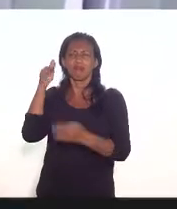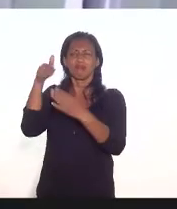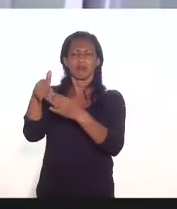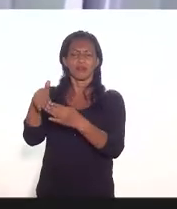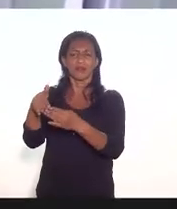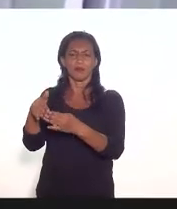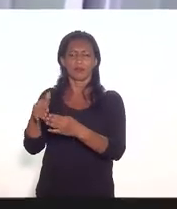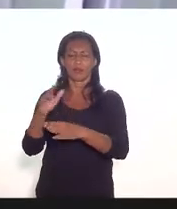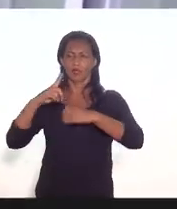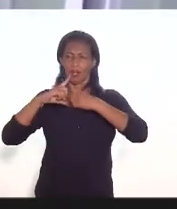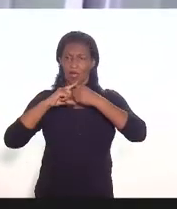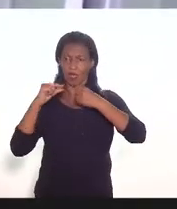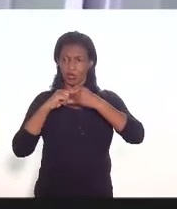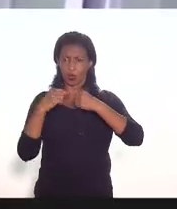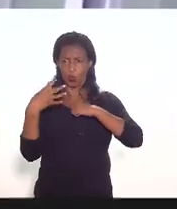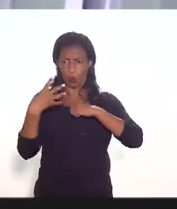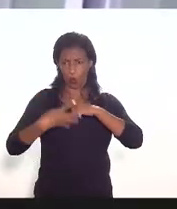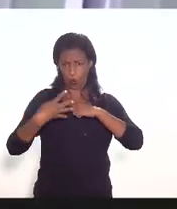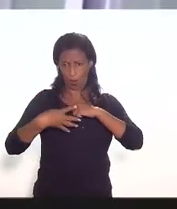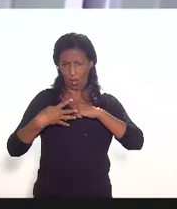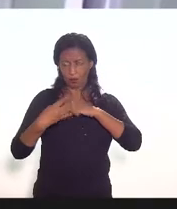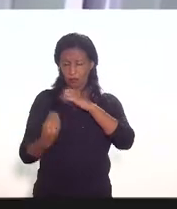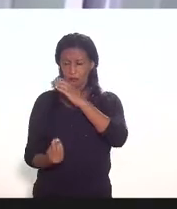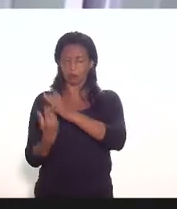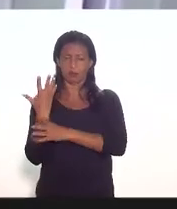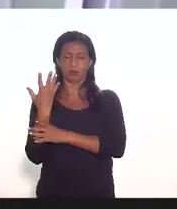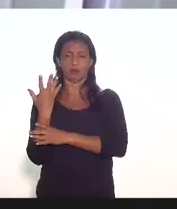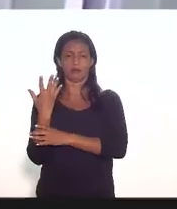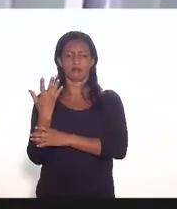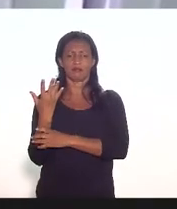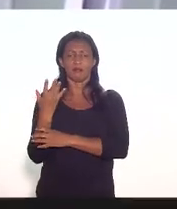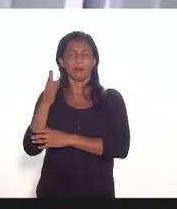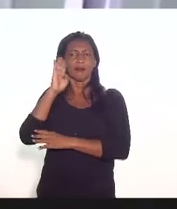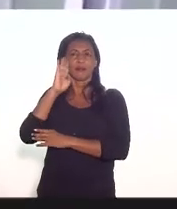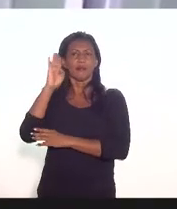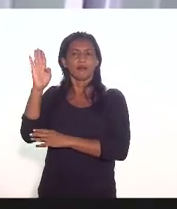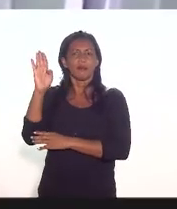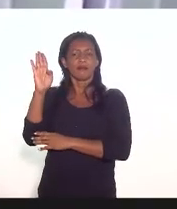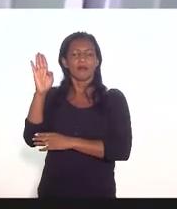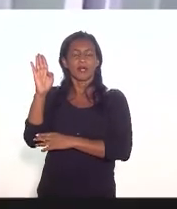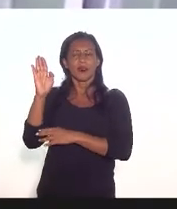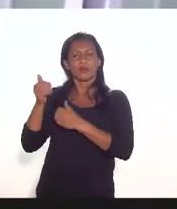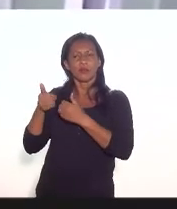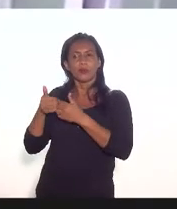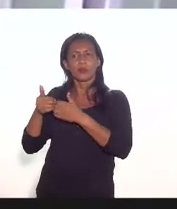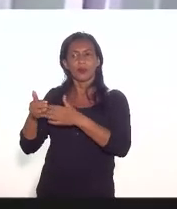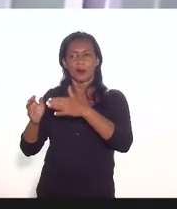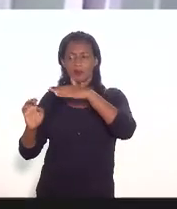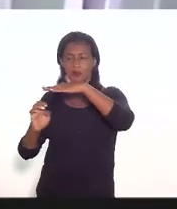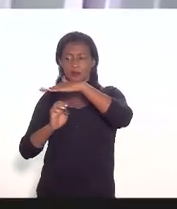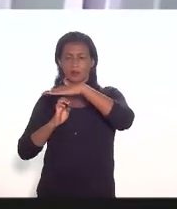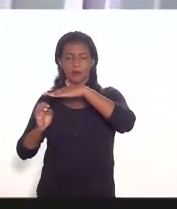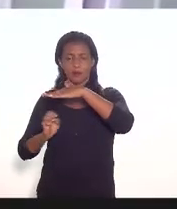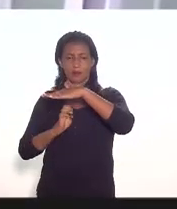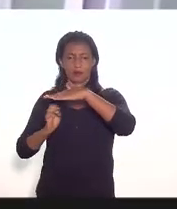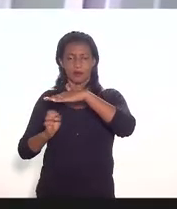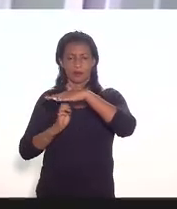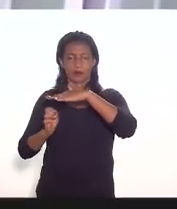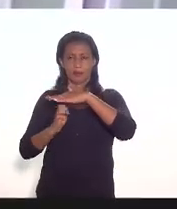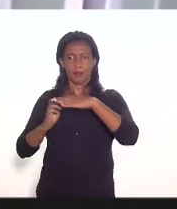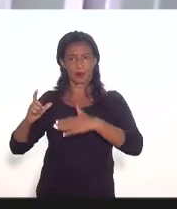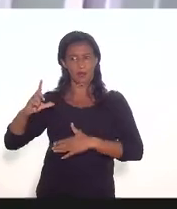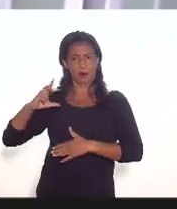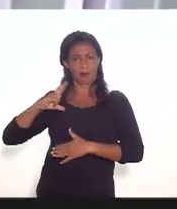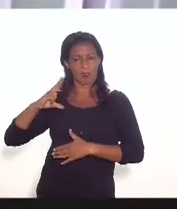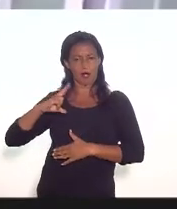no artigo quarto quando aparecem aparece a principal contrapartida das empresas beneficiárias que é